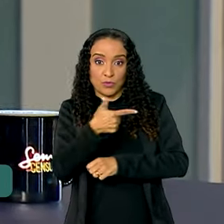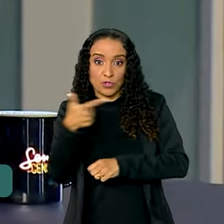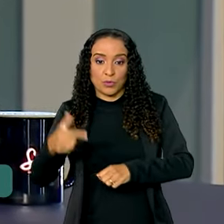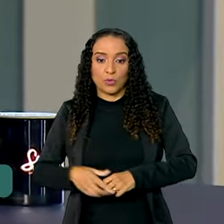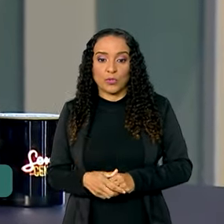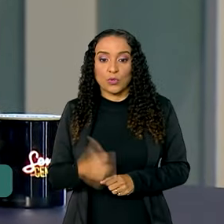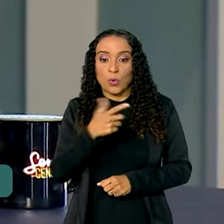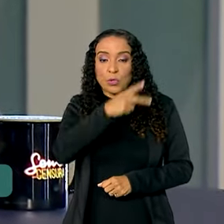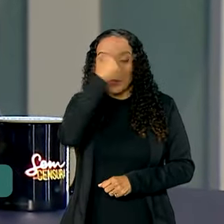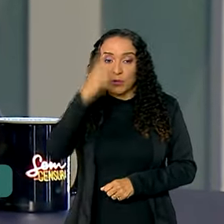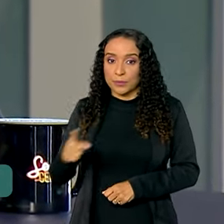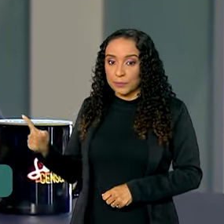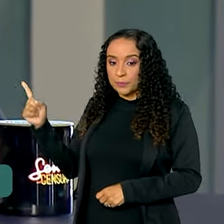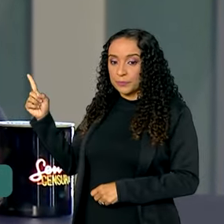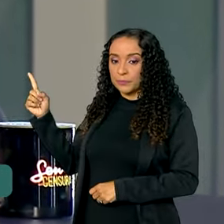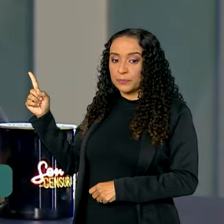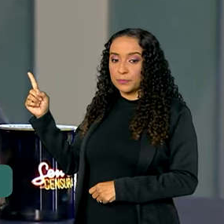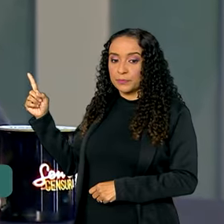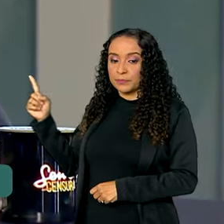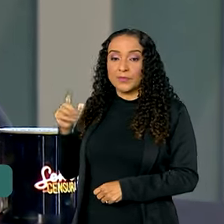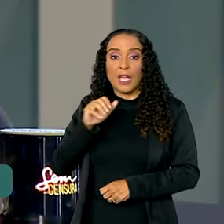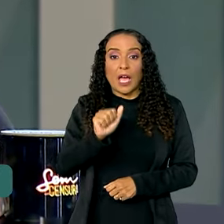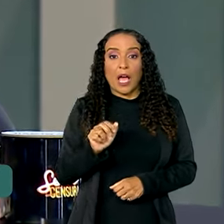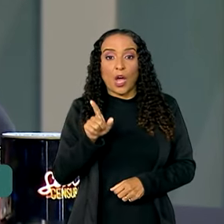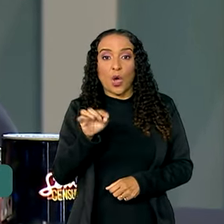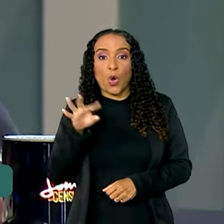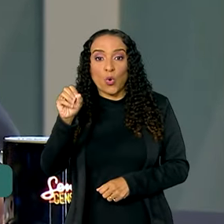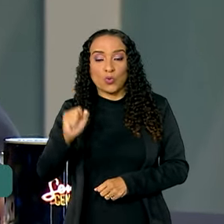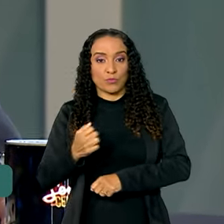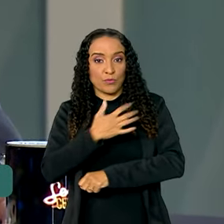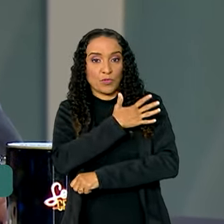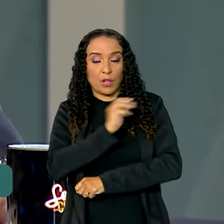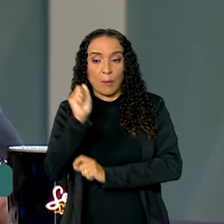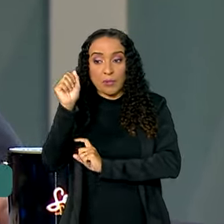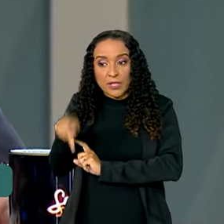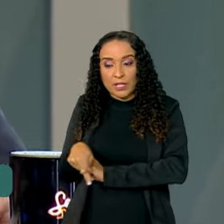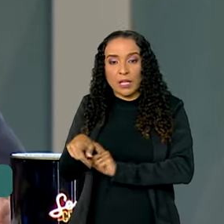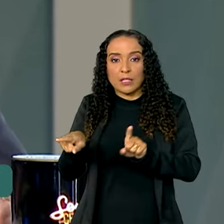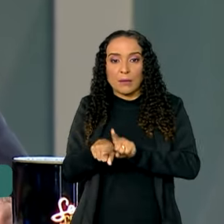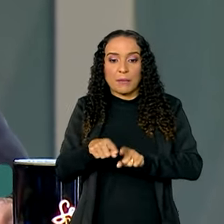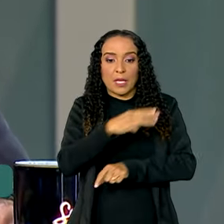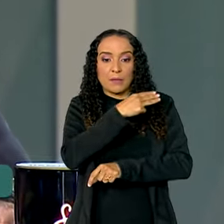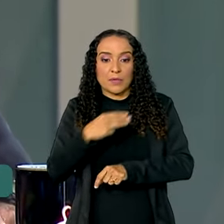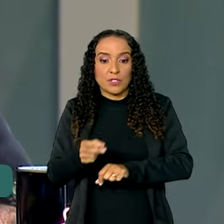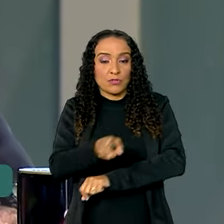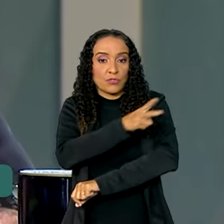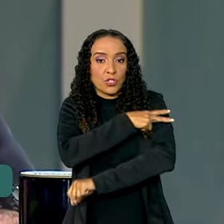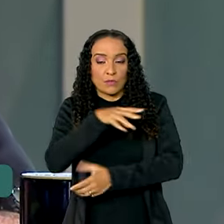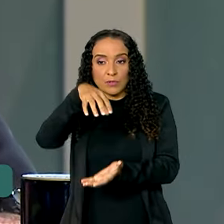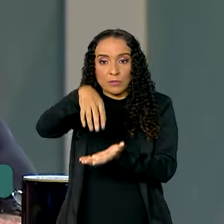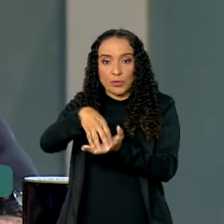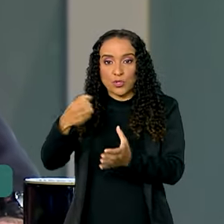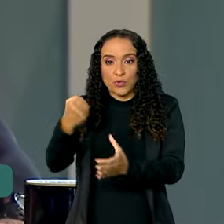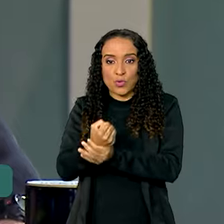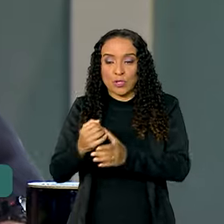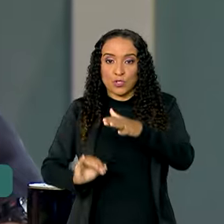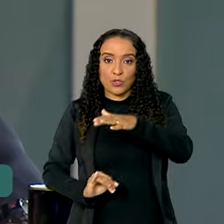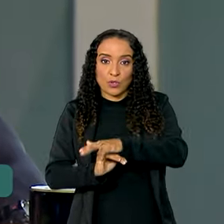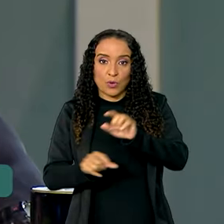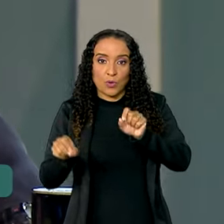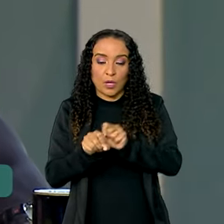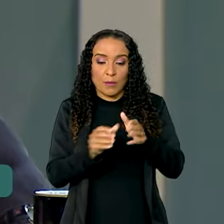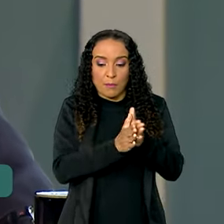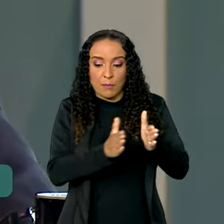Outro integrante da lista é Augusto Heleno, general da Reserva e ministro-chefe do Gabinete de Segurança Institucional